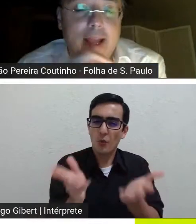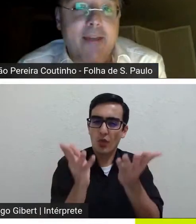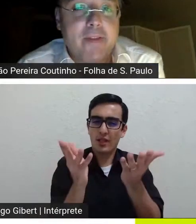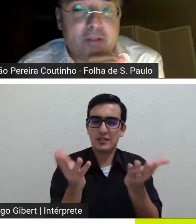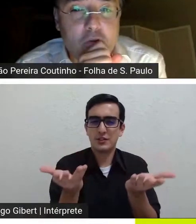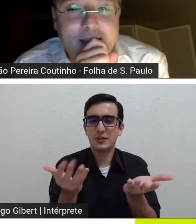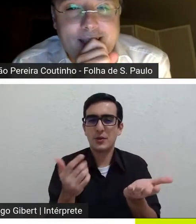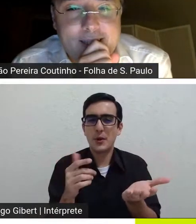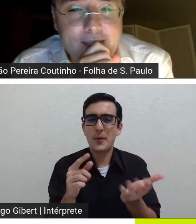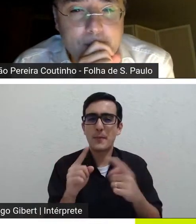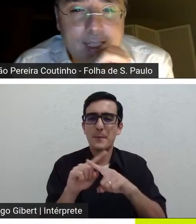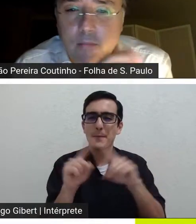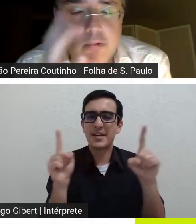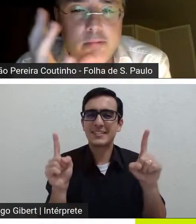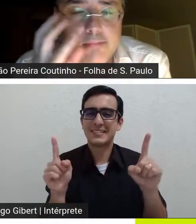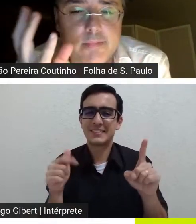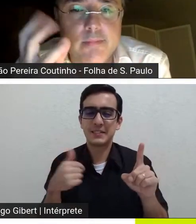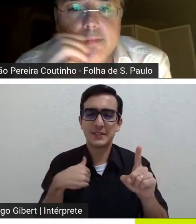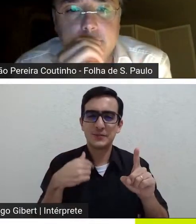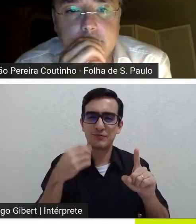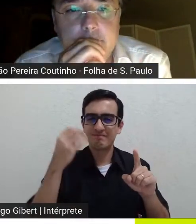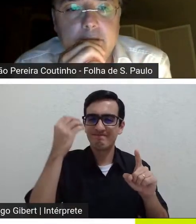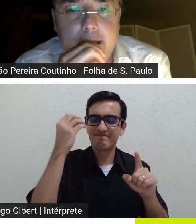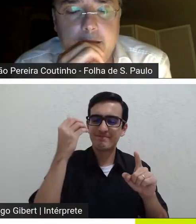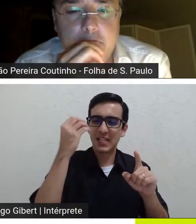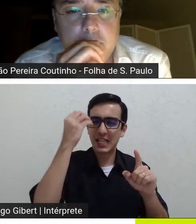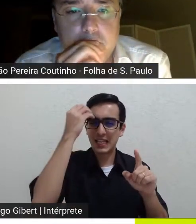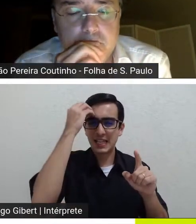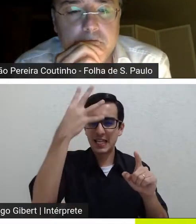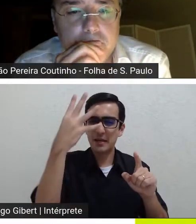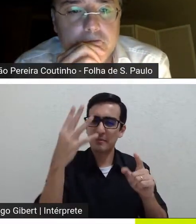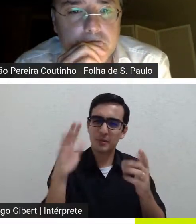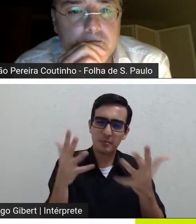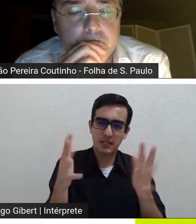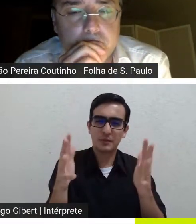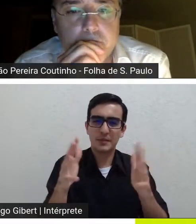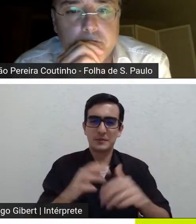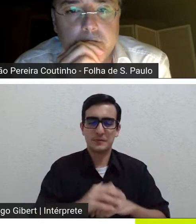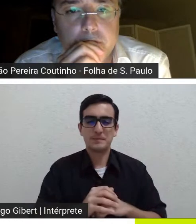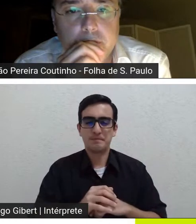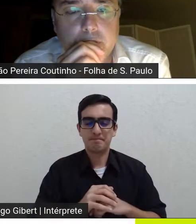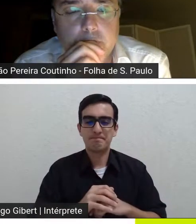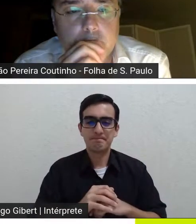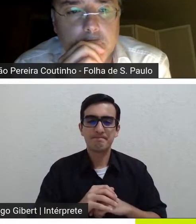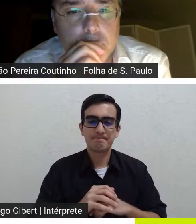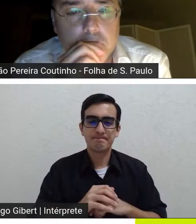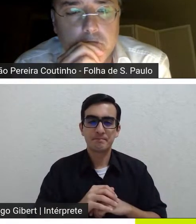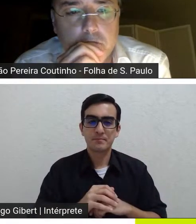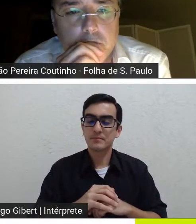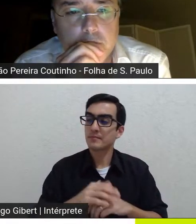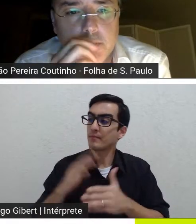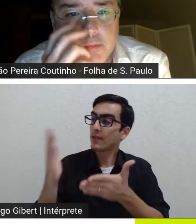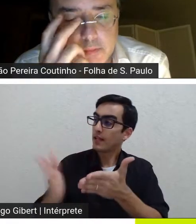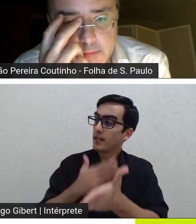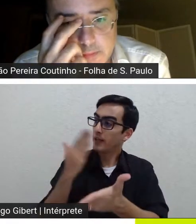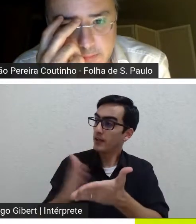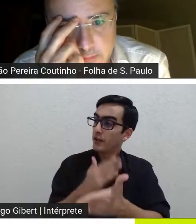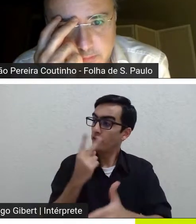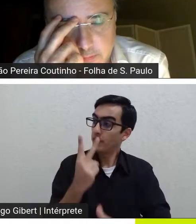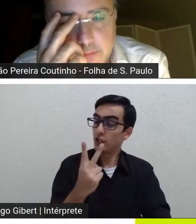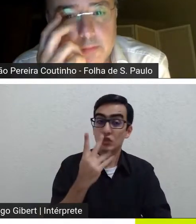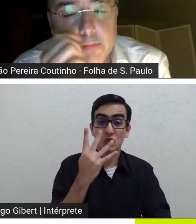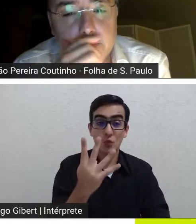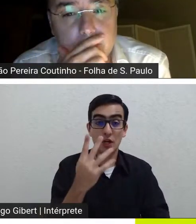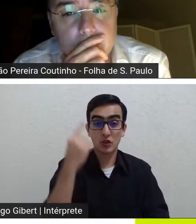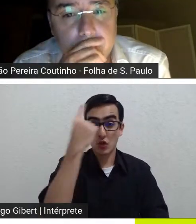são os casos assim que me lembro de imediato no livro 24 horas na vida de